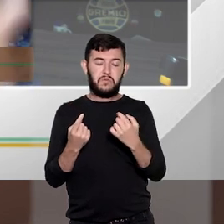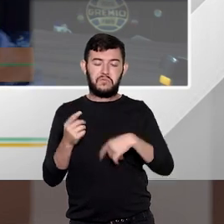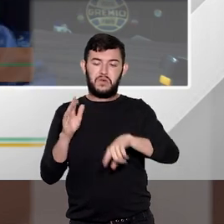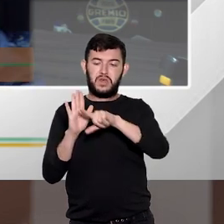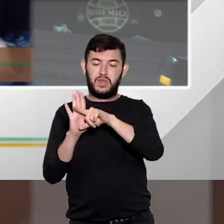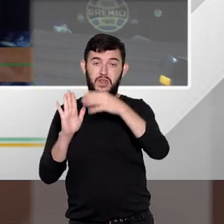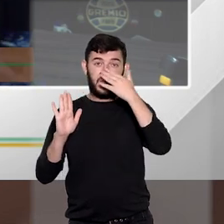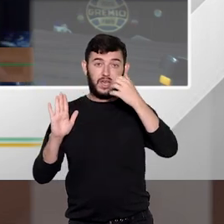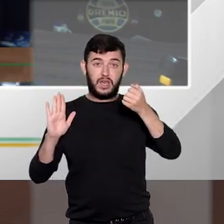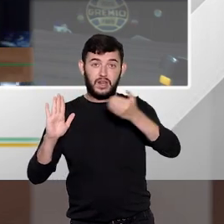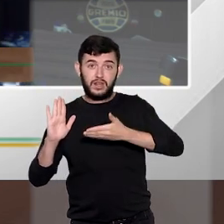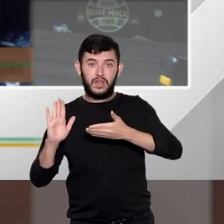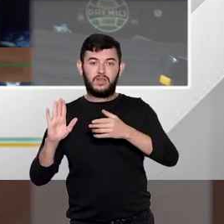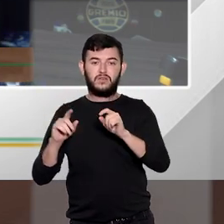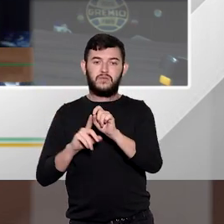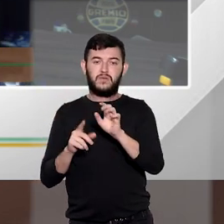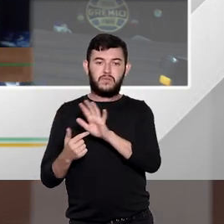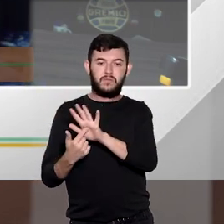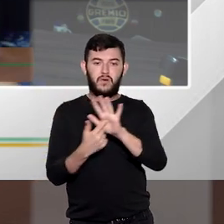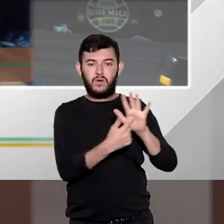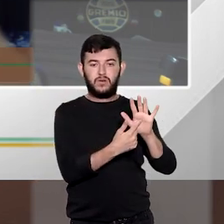segundo o jovem enterrado